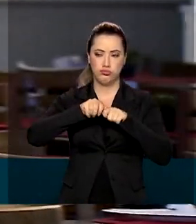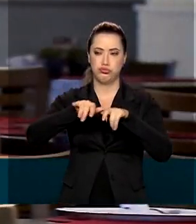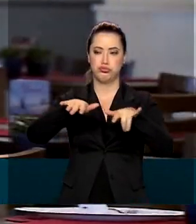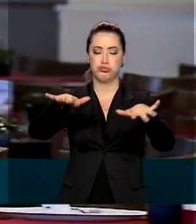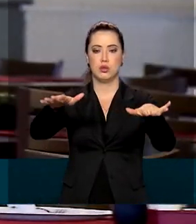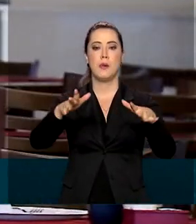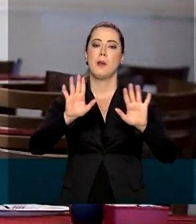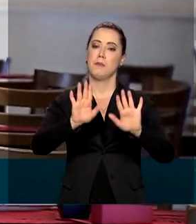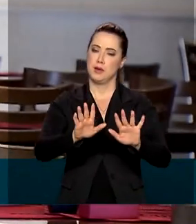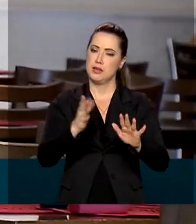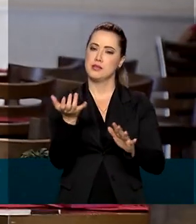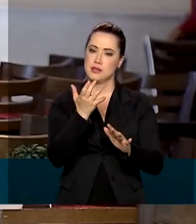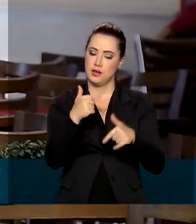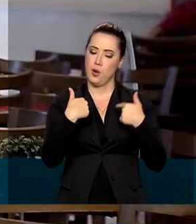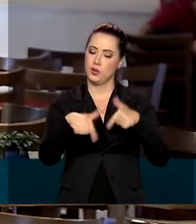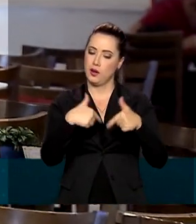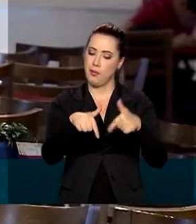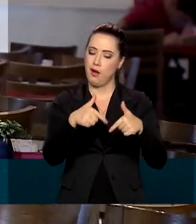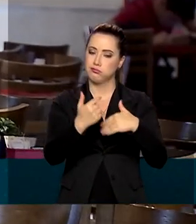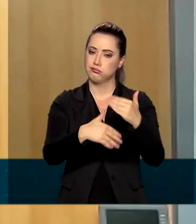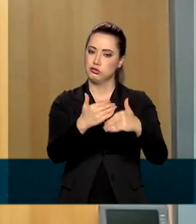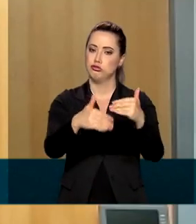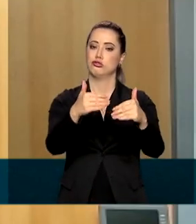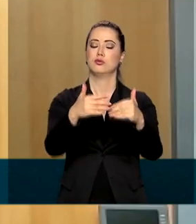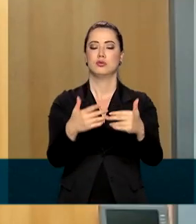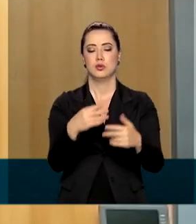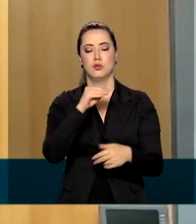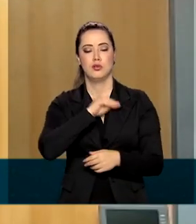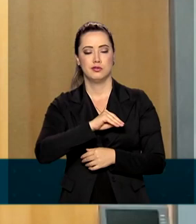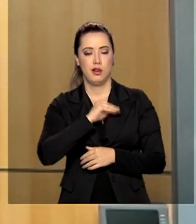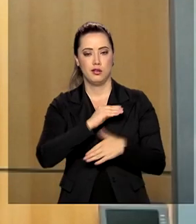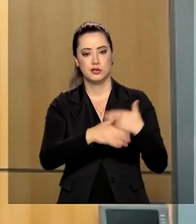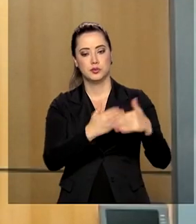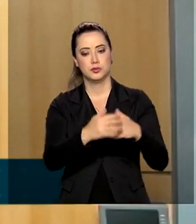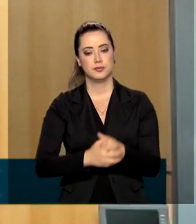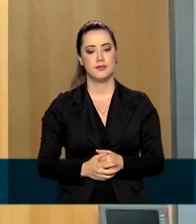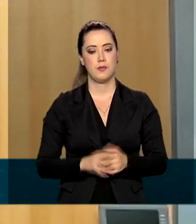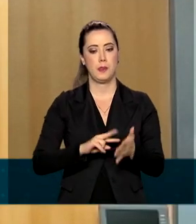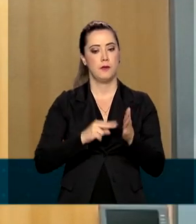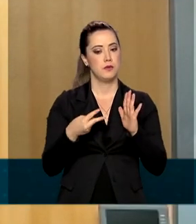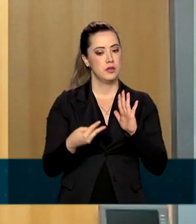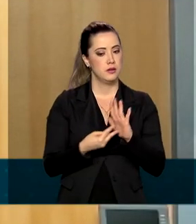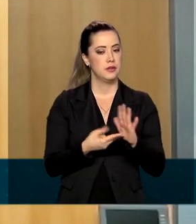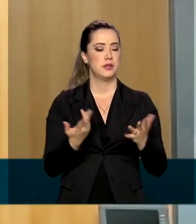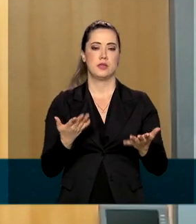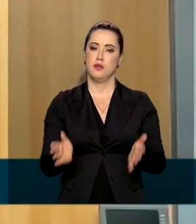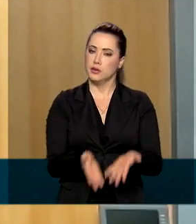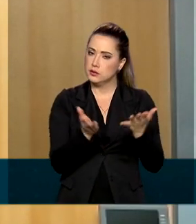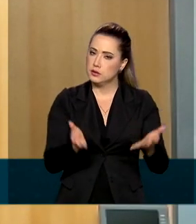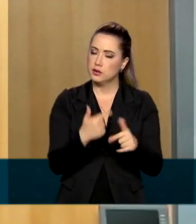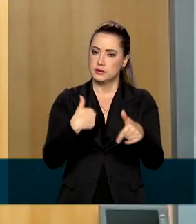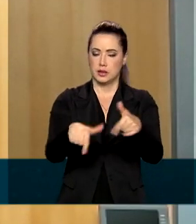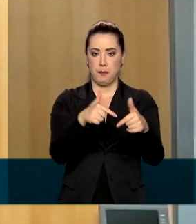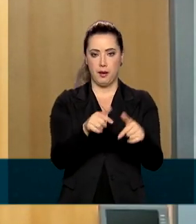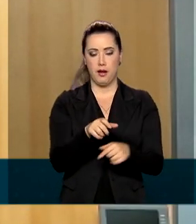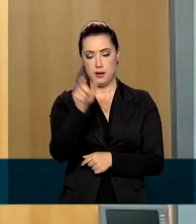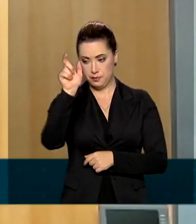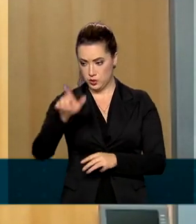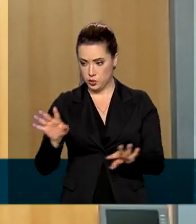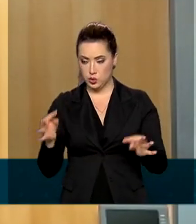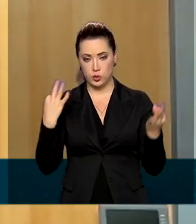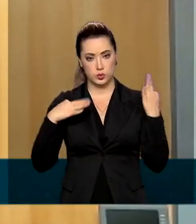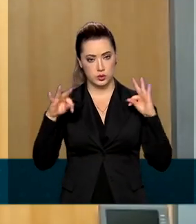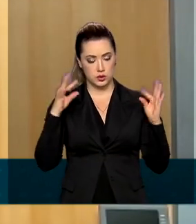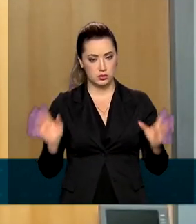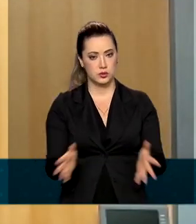manter empregos e a economia em funcionamento. Isso quer dizer manutenção de emprego, isso quer dizer estímulo ao turista para viajar, para vir ao